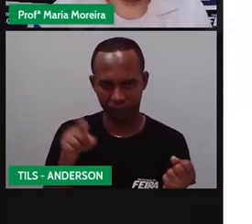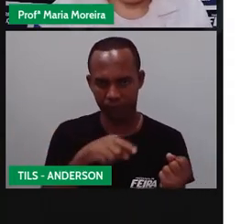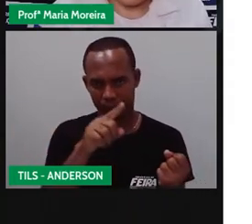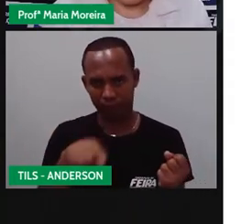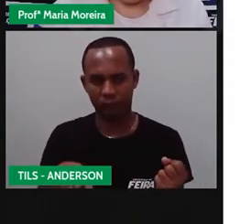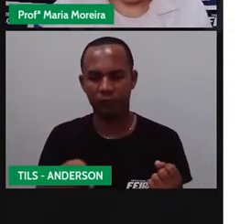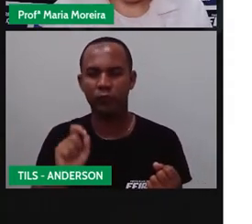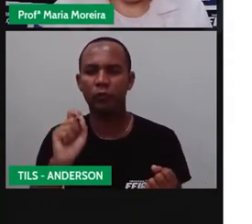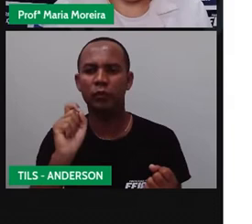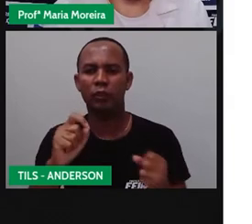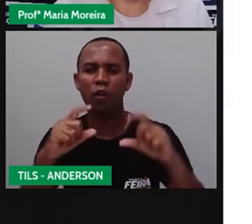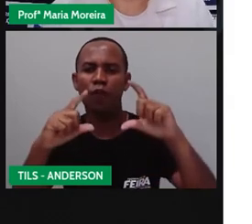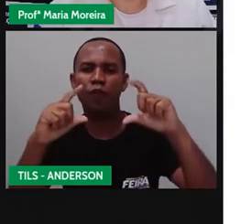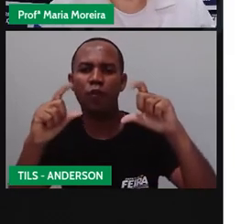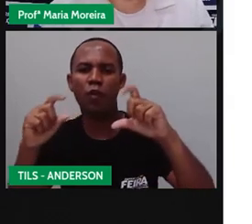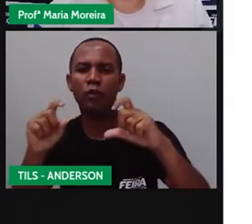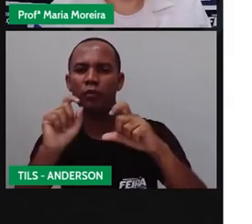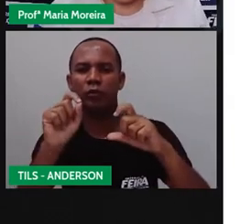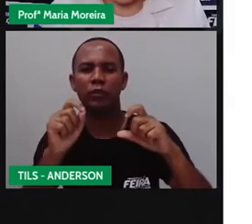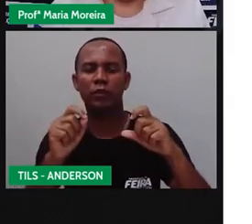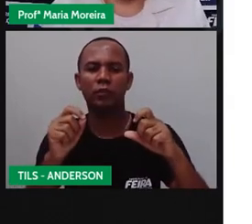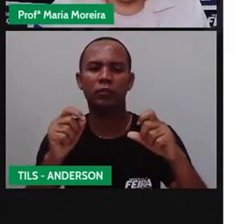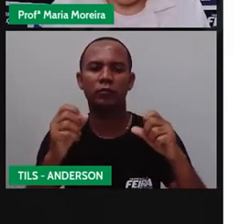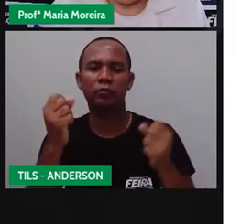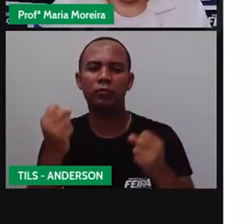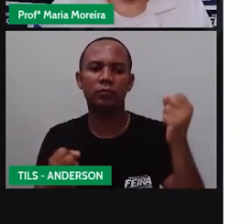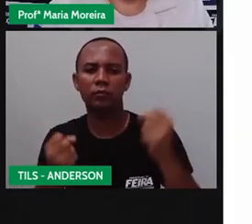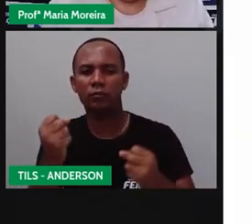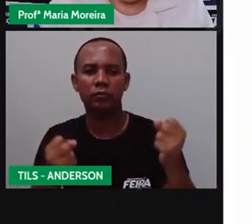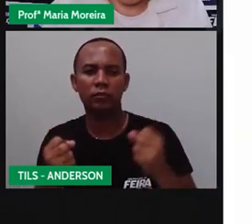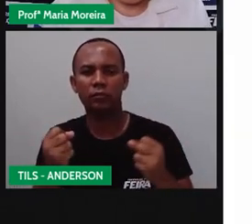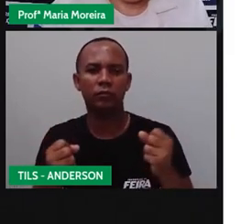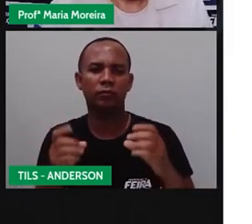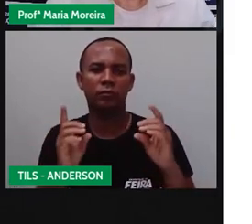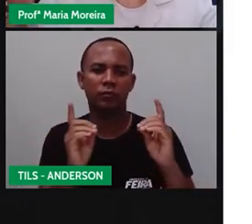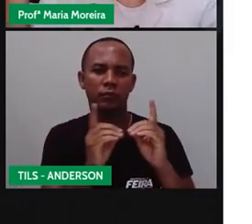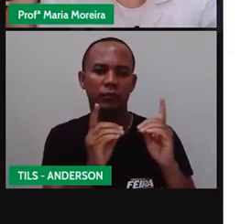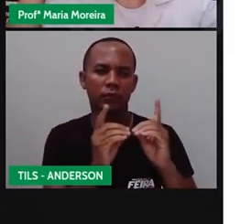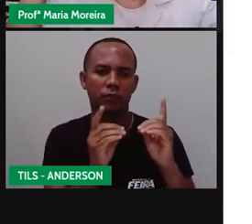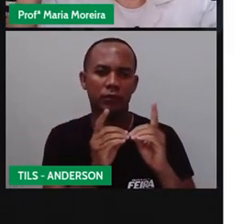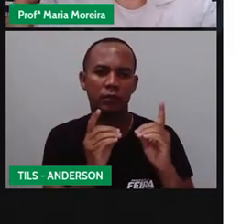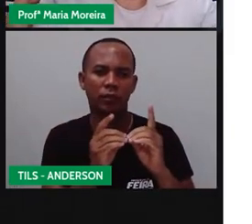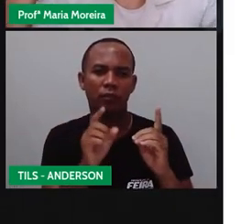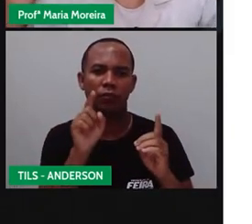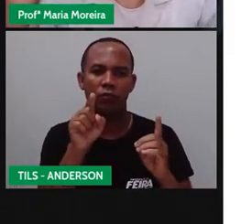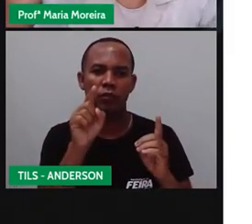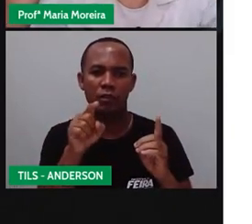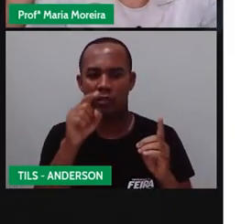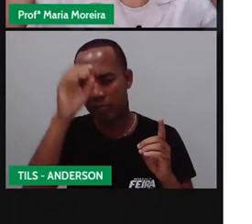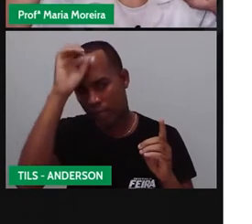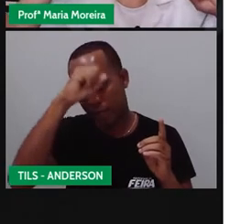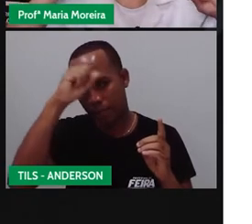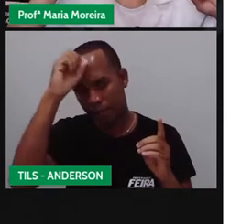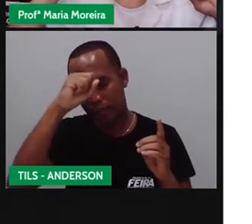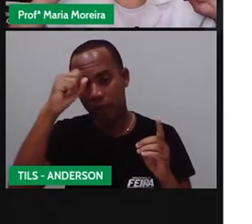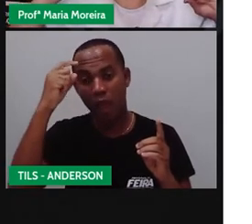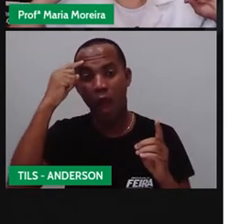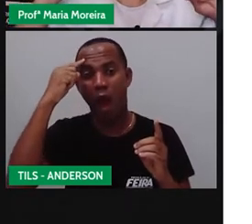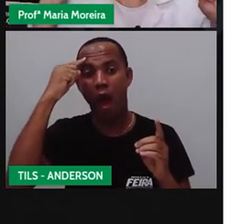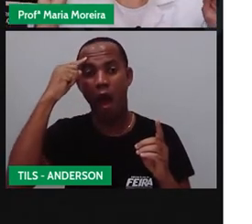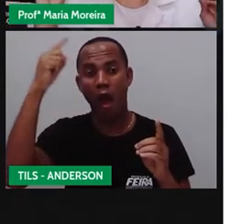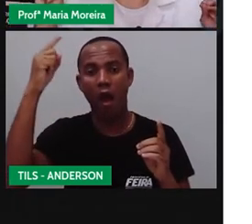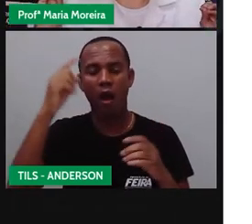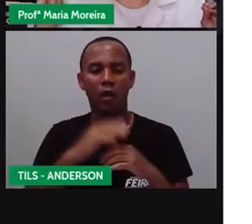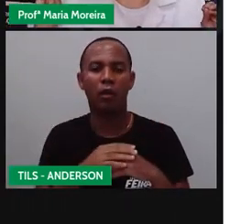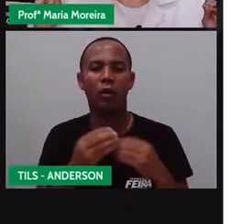símbolos de trânsito, na verdade, eles são placas de trânsito. São símbolos para que você olhe e automaticamente você já saiba